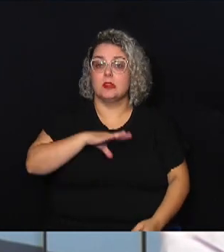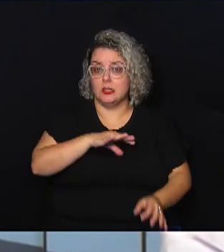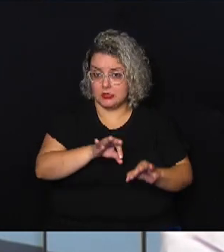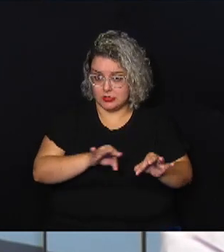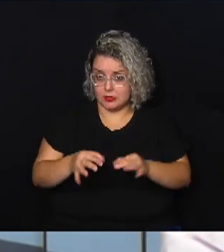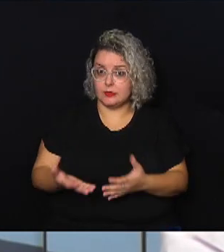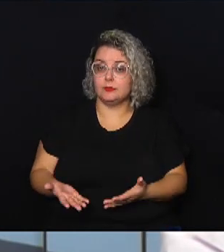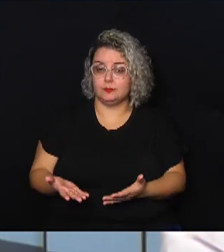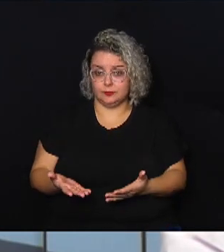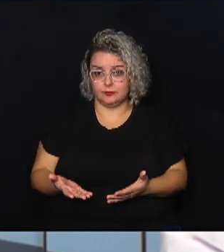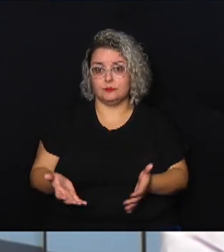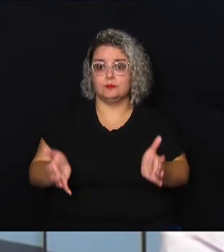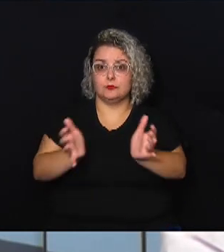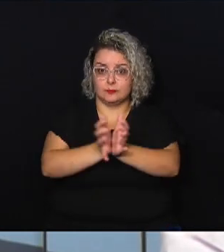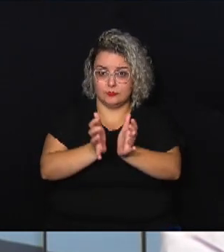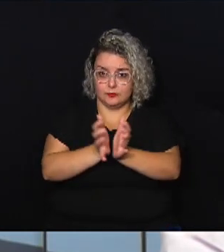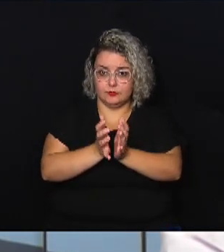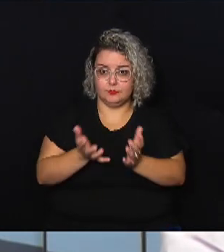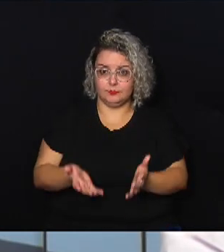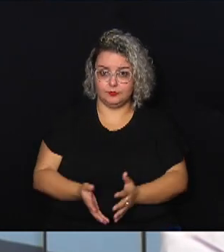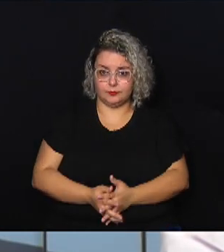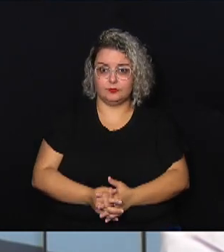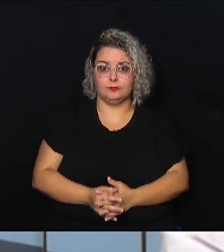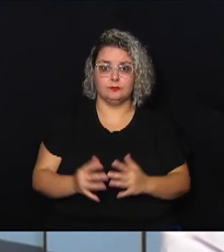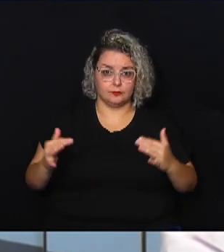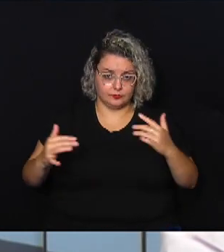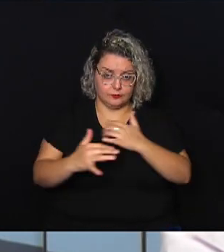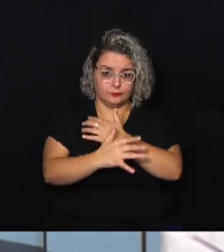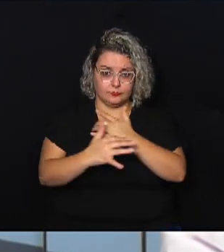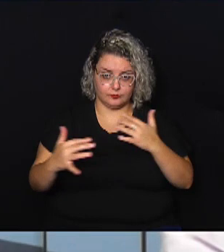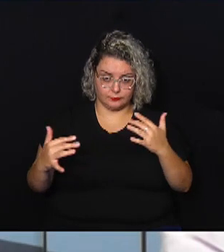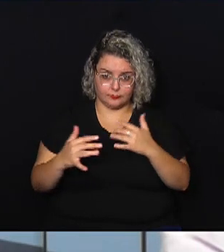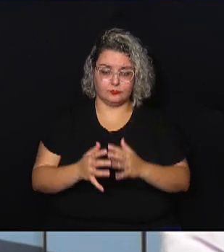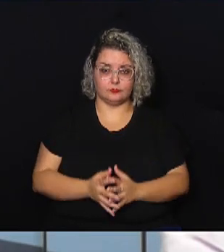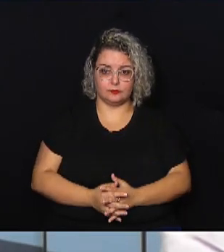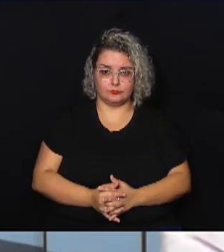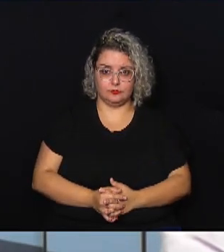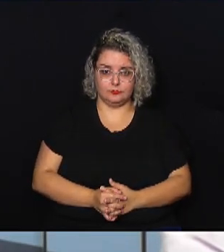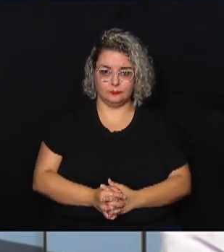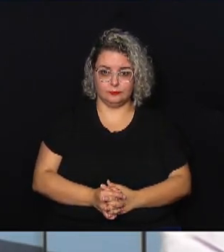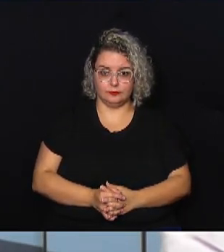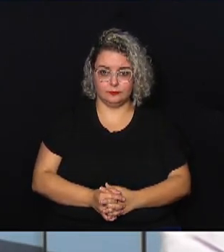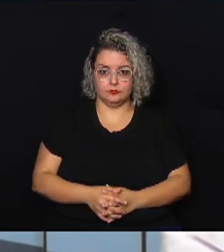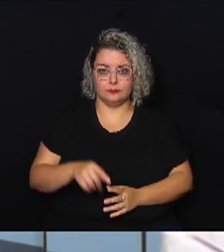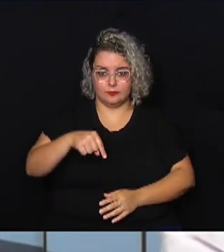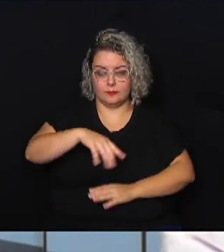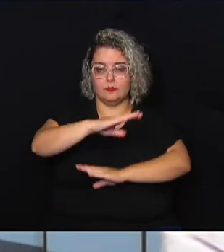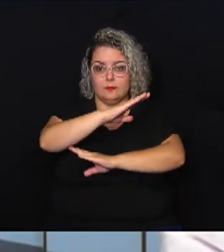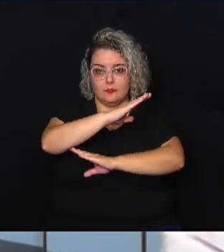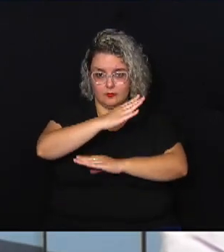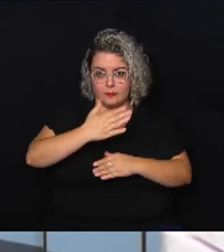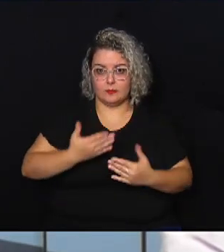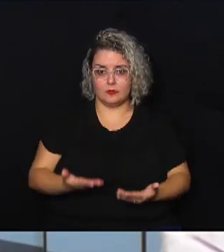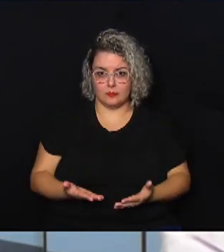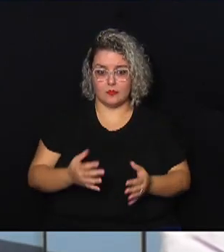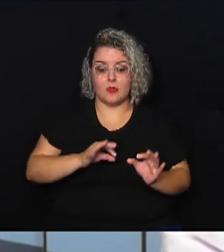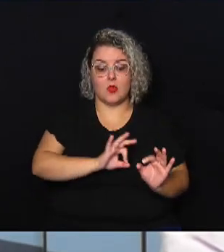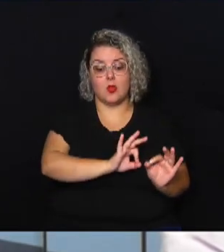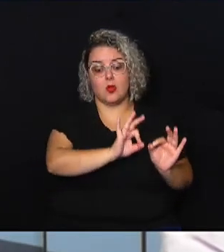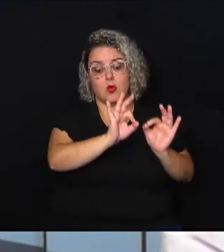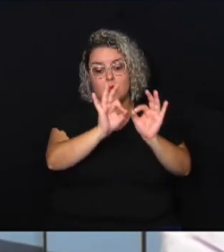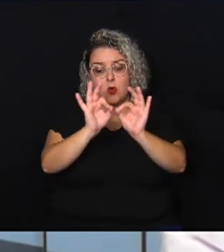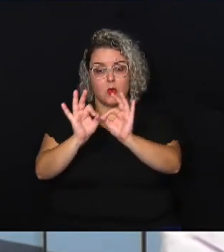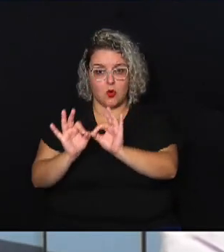a Comissão de Urbanismo aqui da Câmara Municipal acompanha